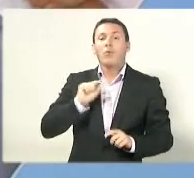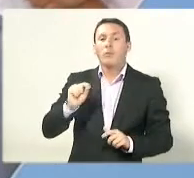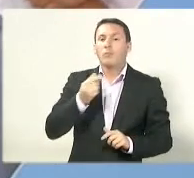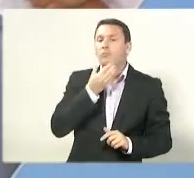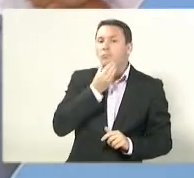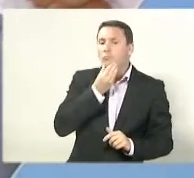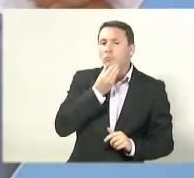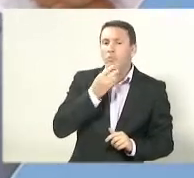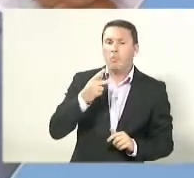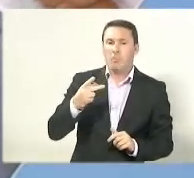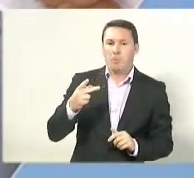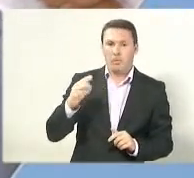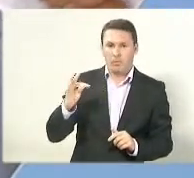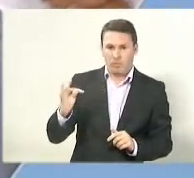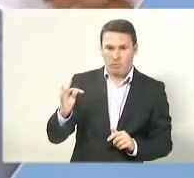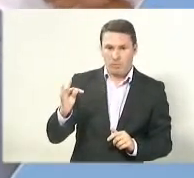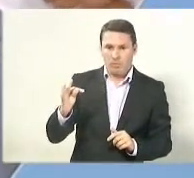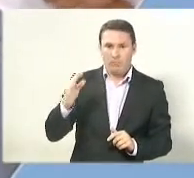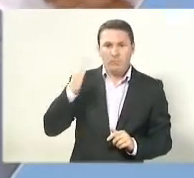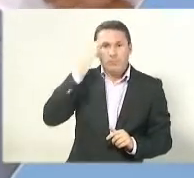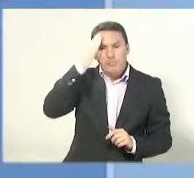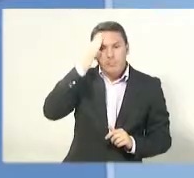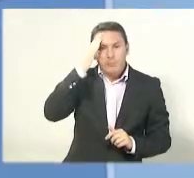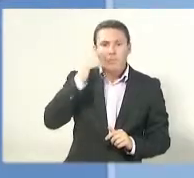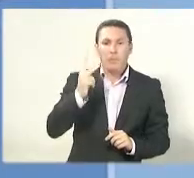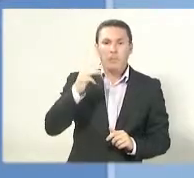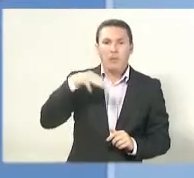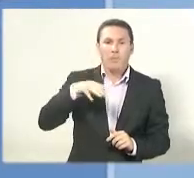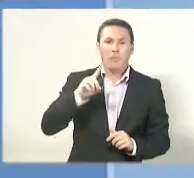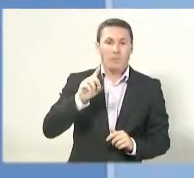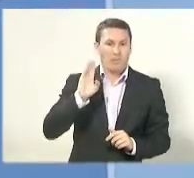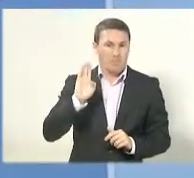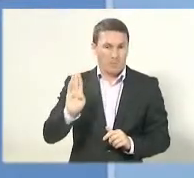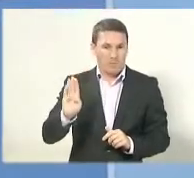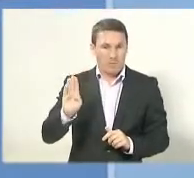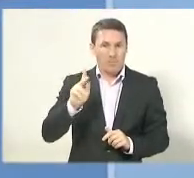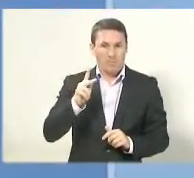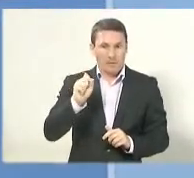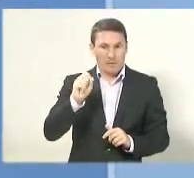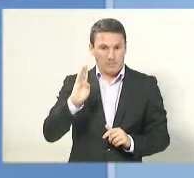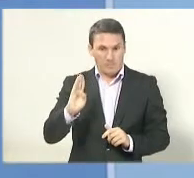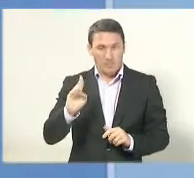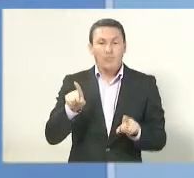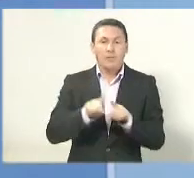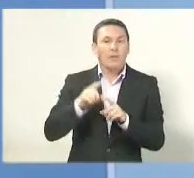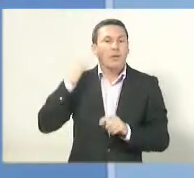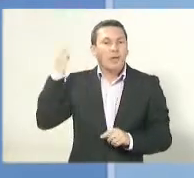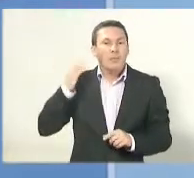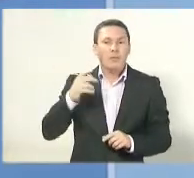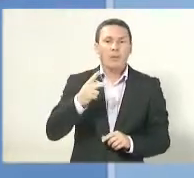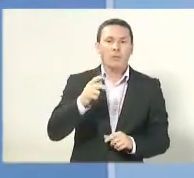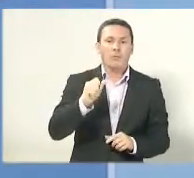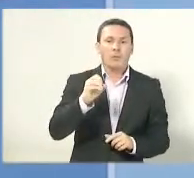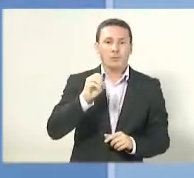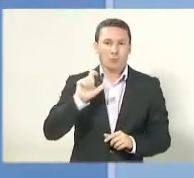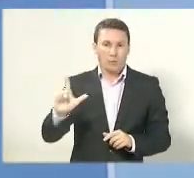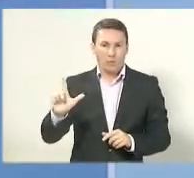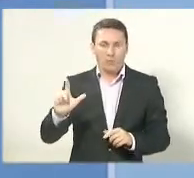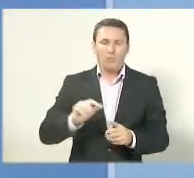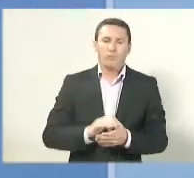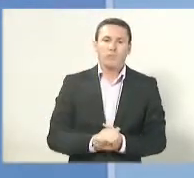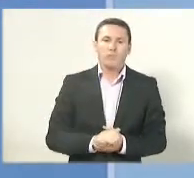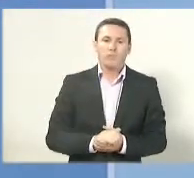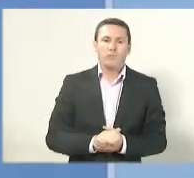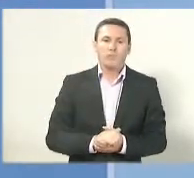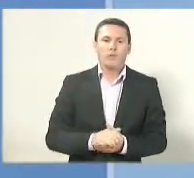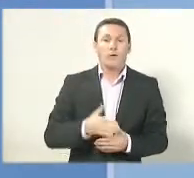PSB e Camila Valadão do PSOL. Há 16 dias das eleições temos hoje um grande encontro com os